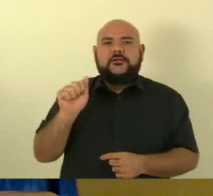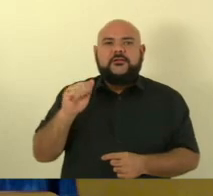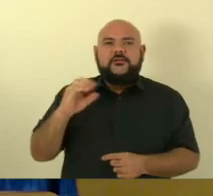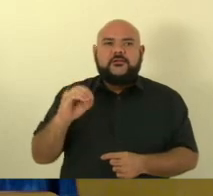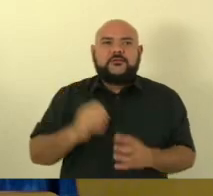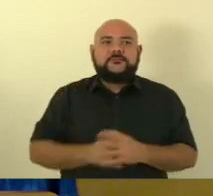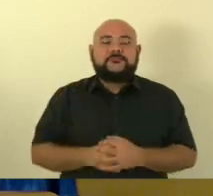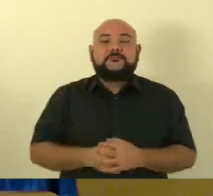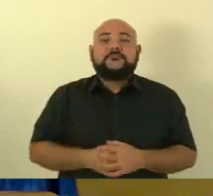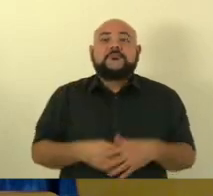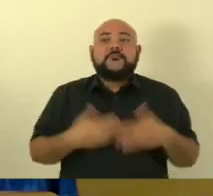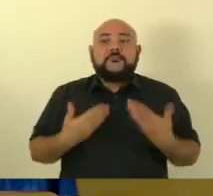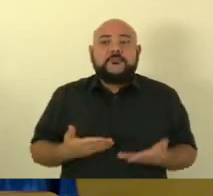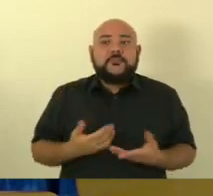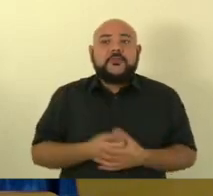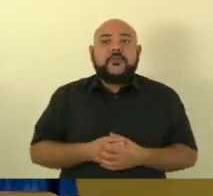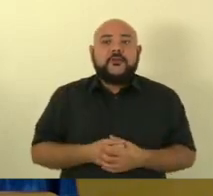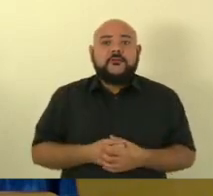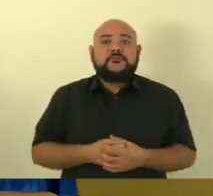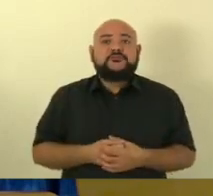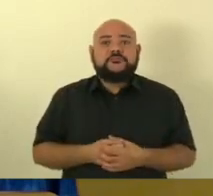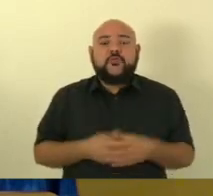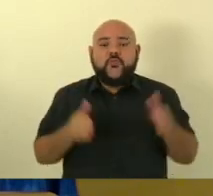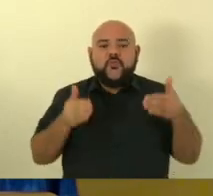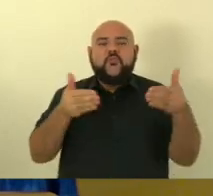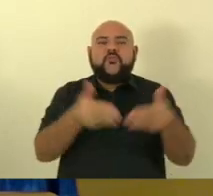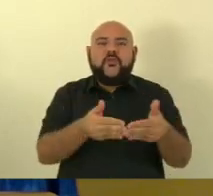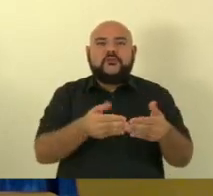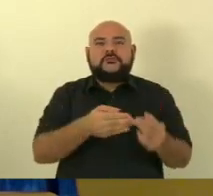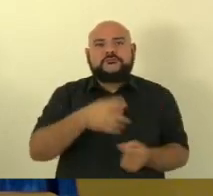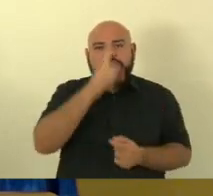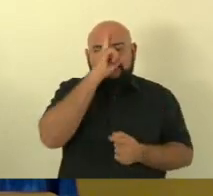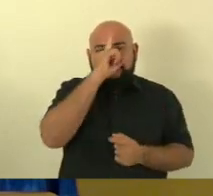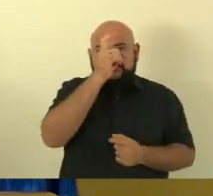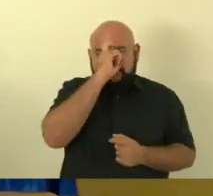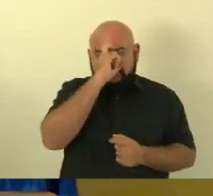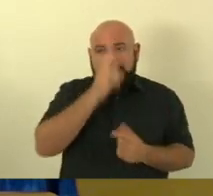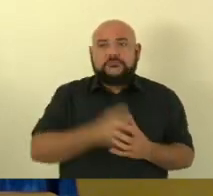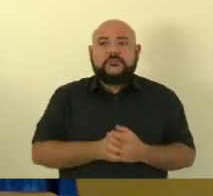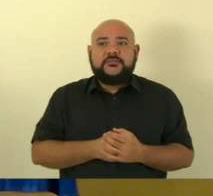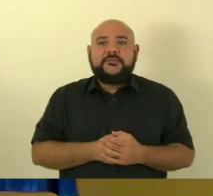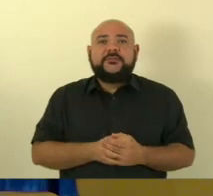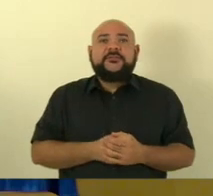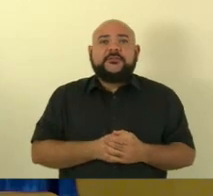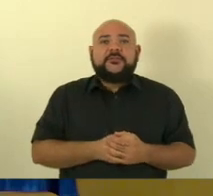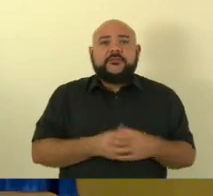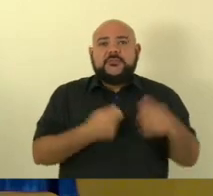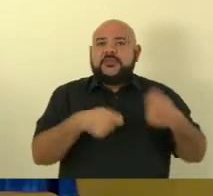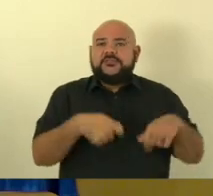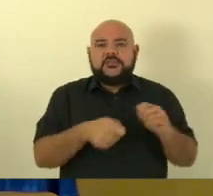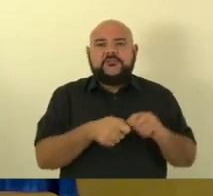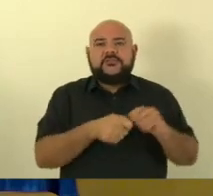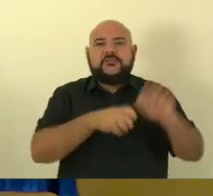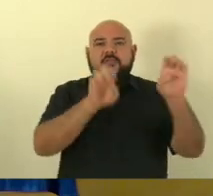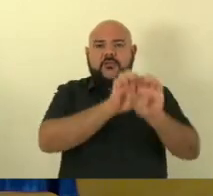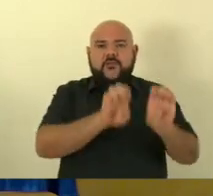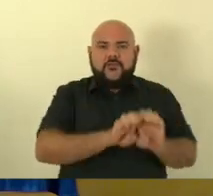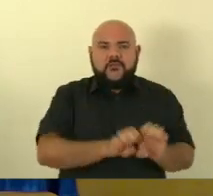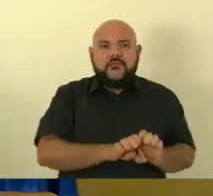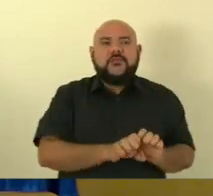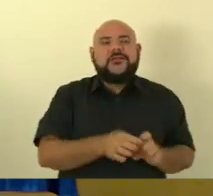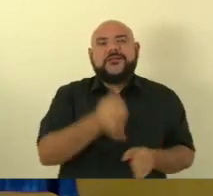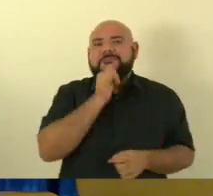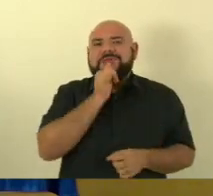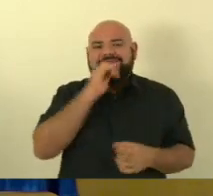concentrado na Santa Casa de Una que tem instalações físicas suficientes para ter uma maternidade uma vez que